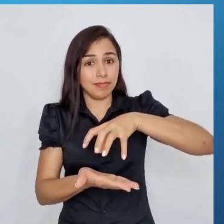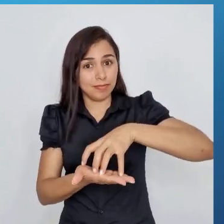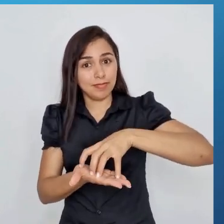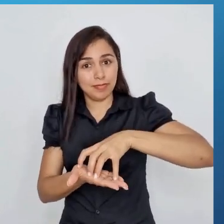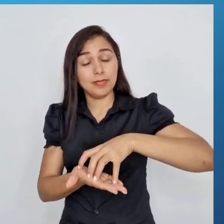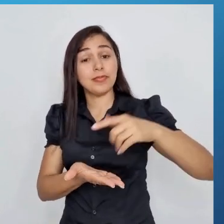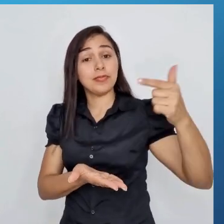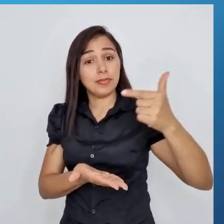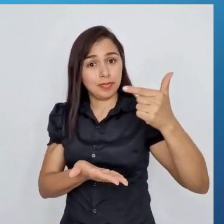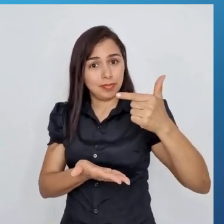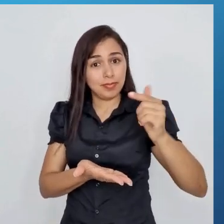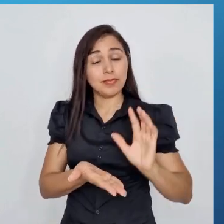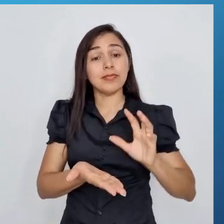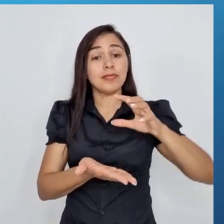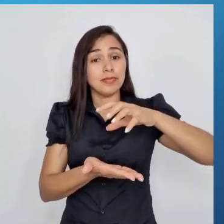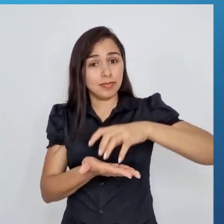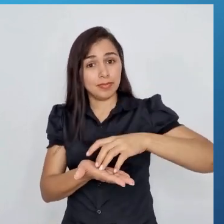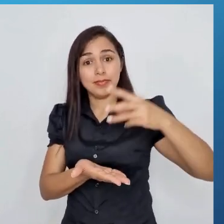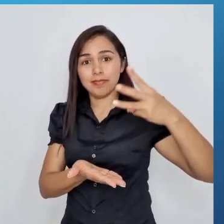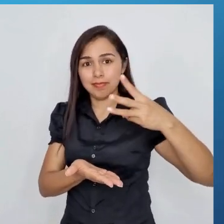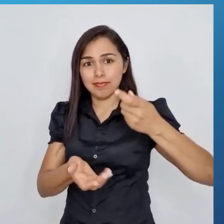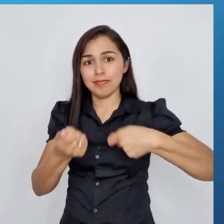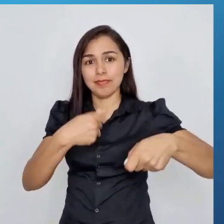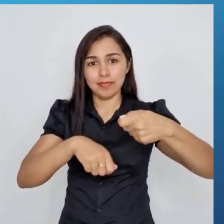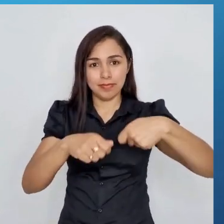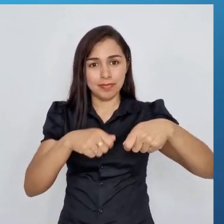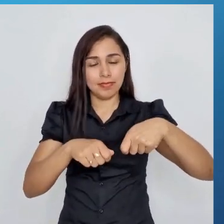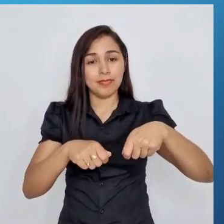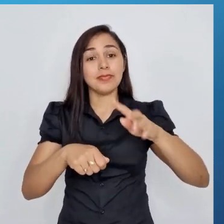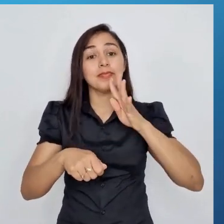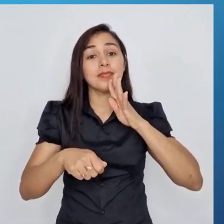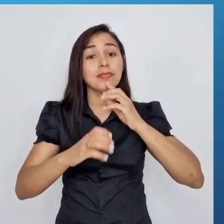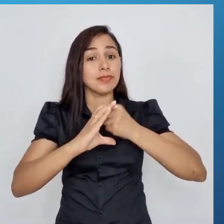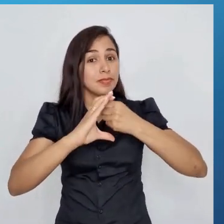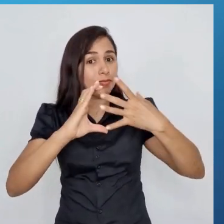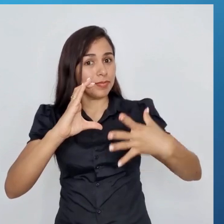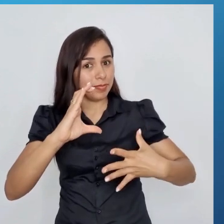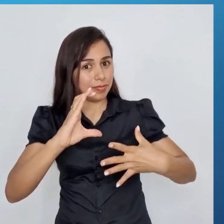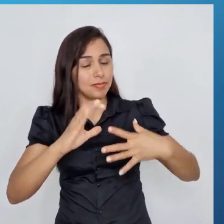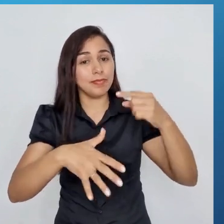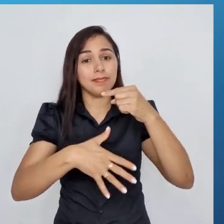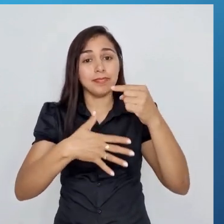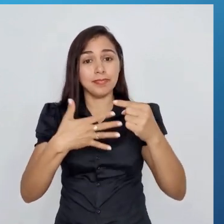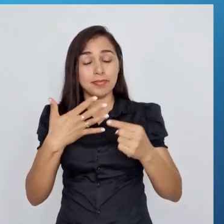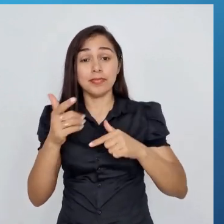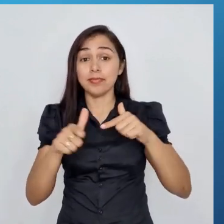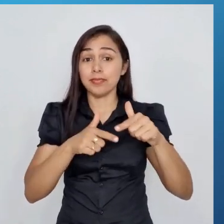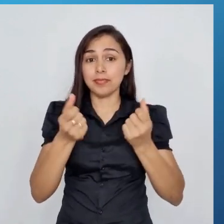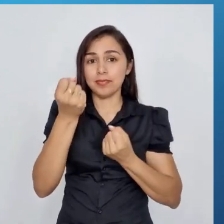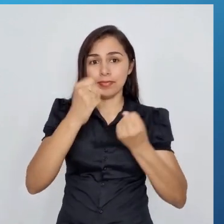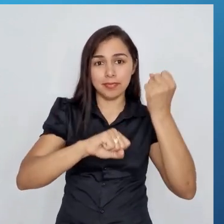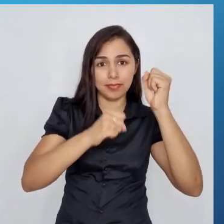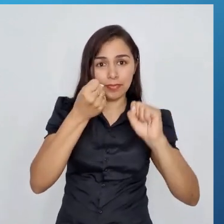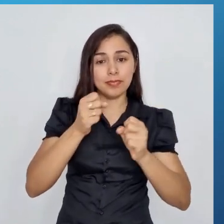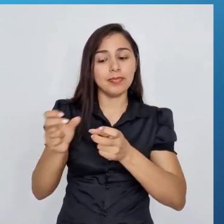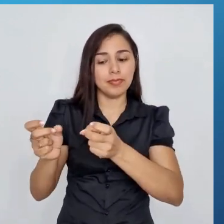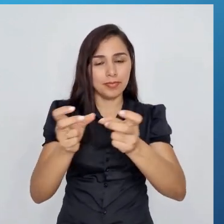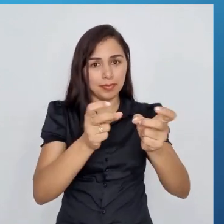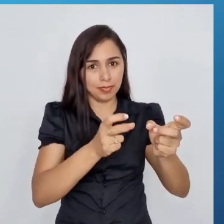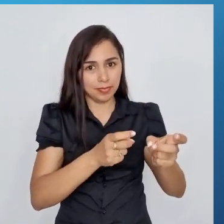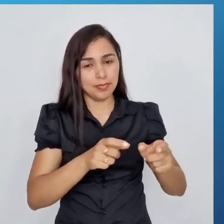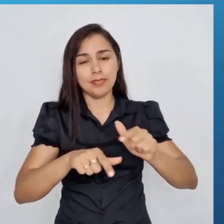e terciário da economia, caracterizar as atividades industriais, comerciais e de prestação de